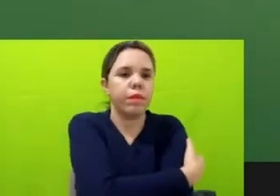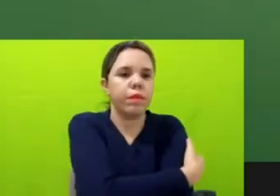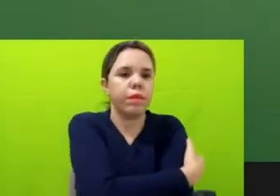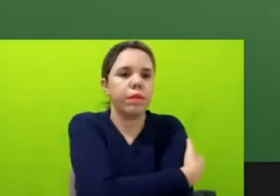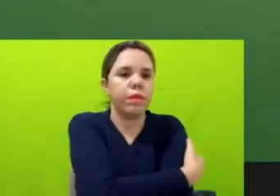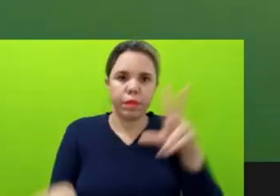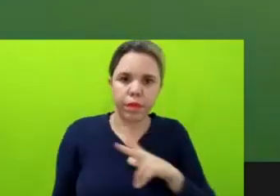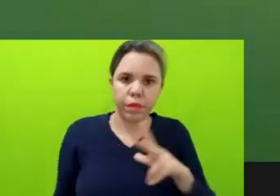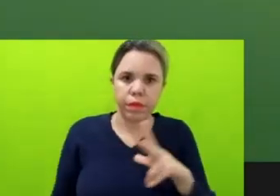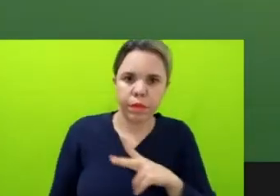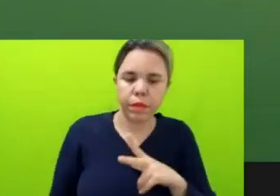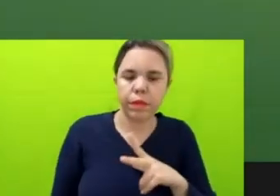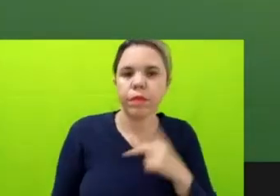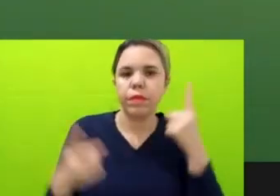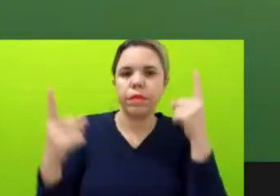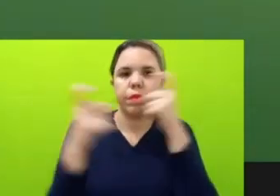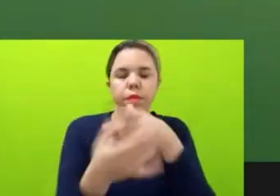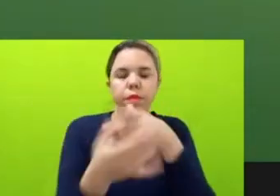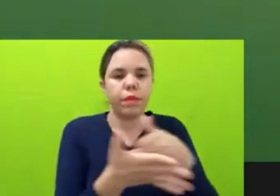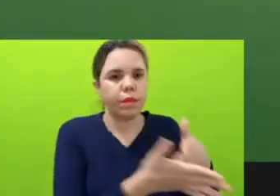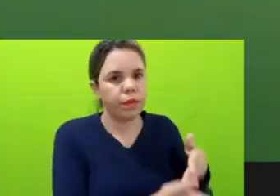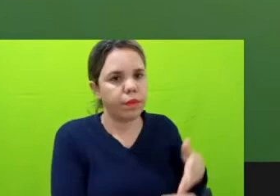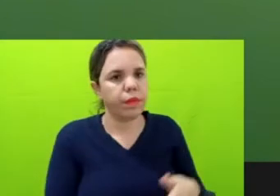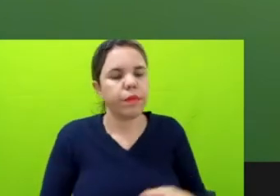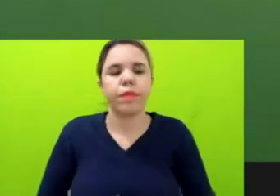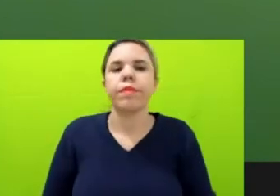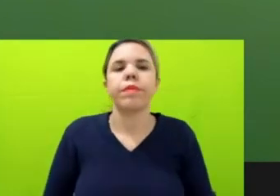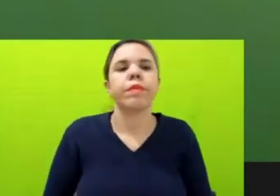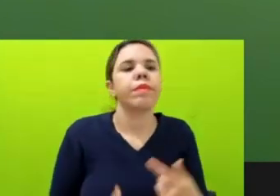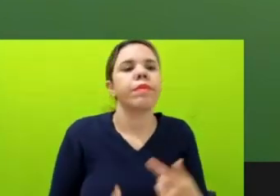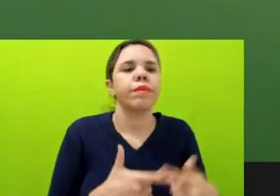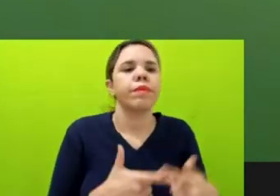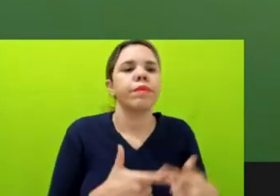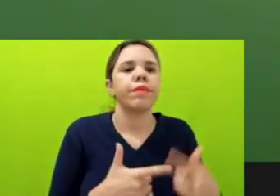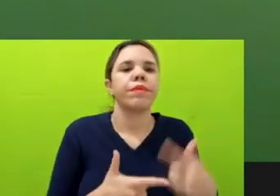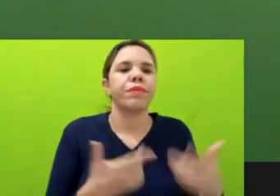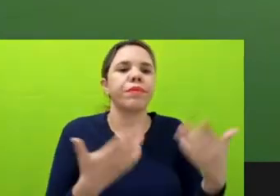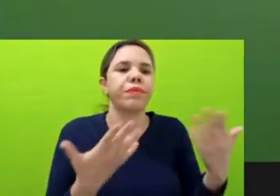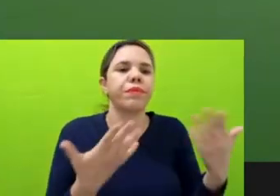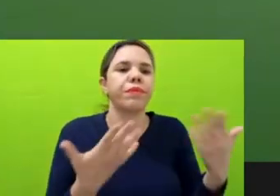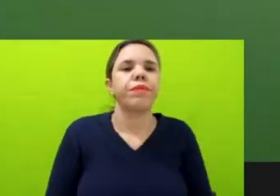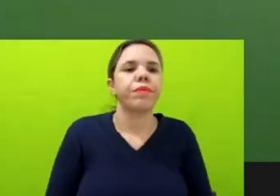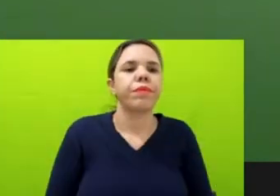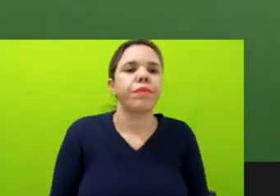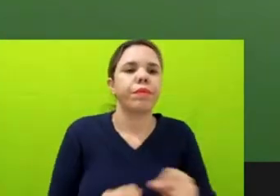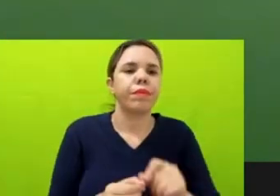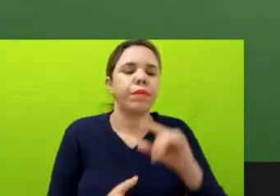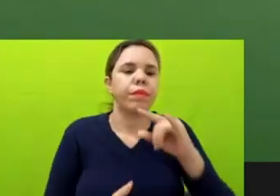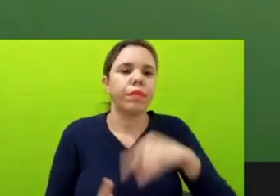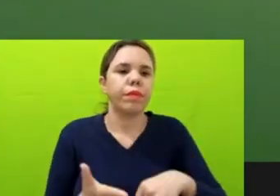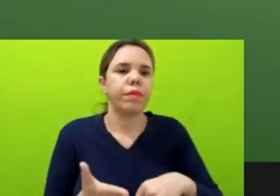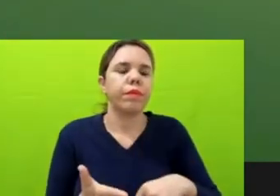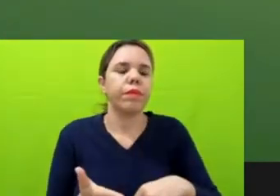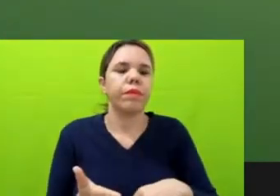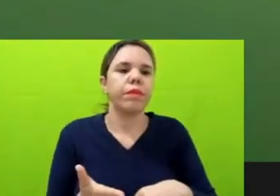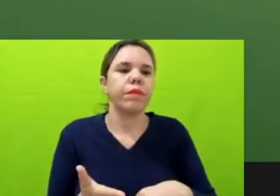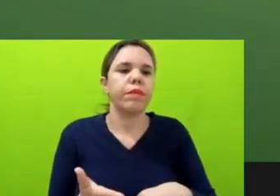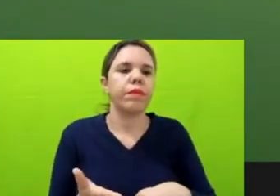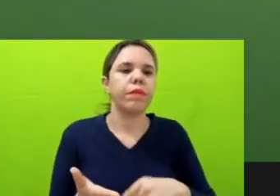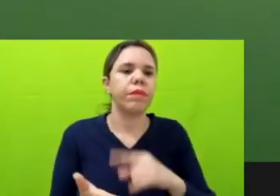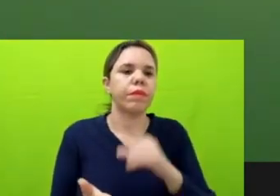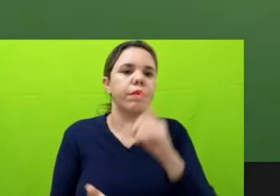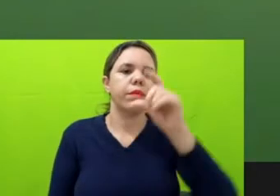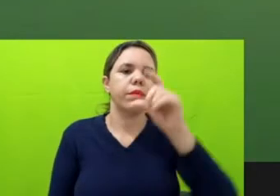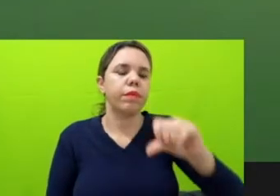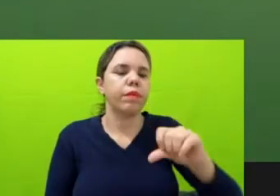acesso à informação. Esse caso, inclusive, ele faz parte de uns documentos da Artigo 19 em que ela falou sobre os desafios, né,